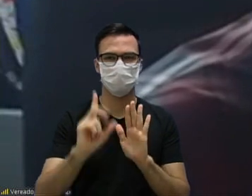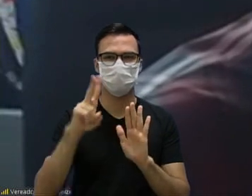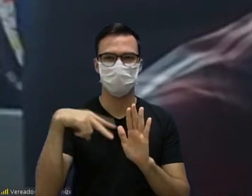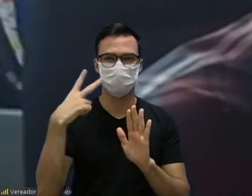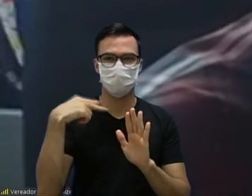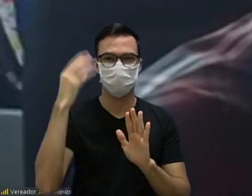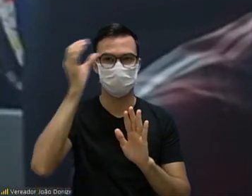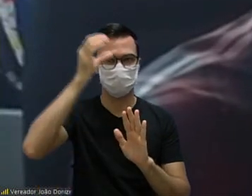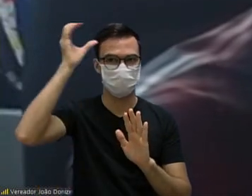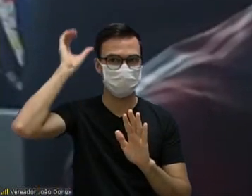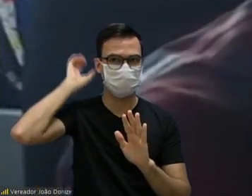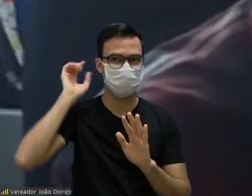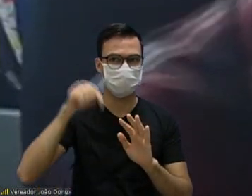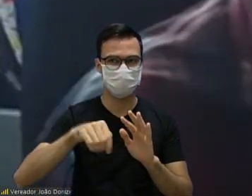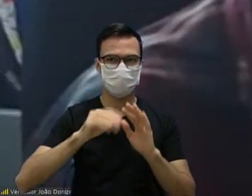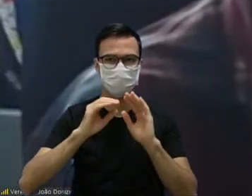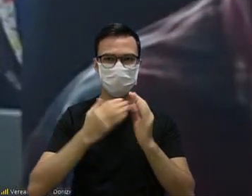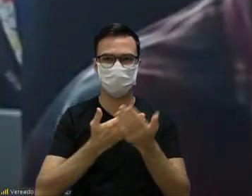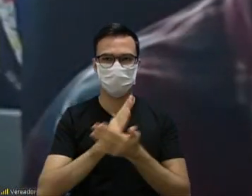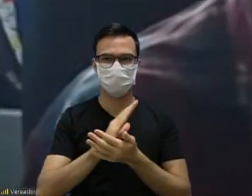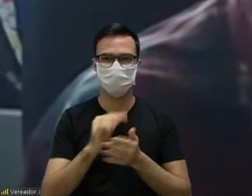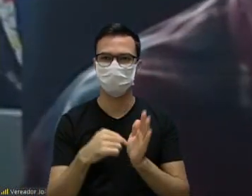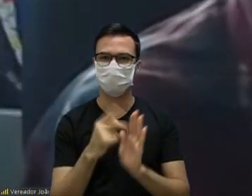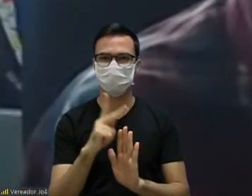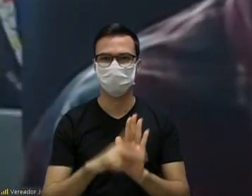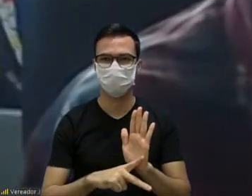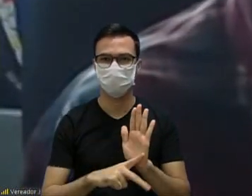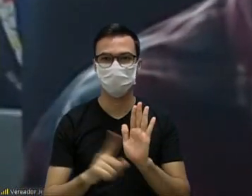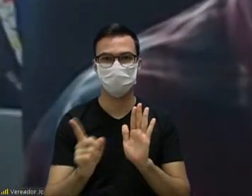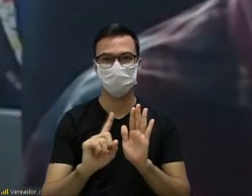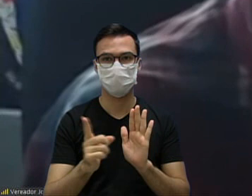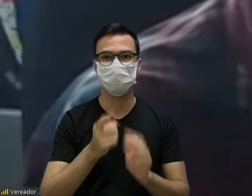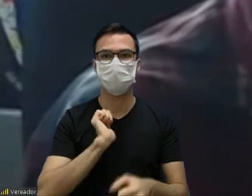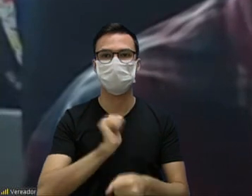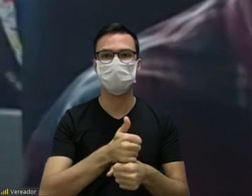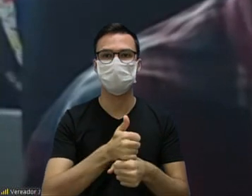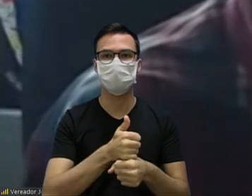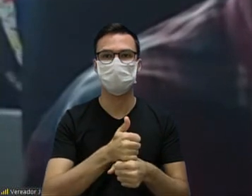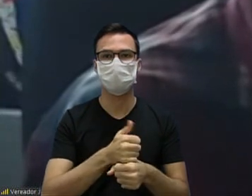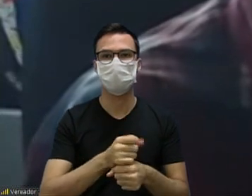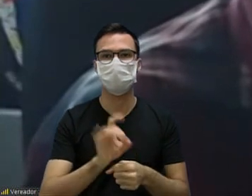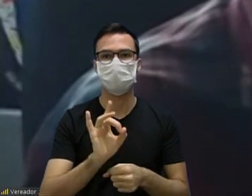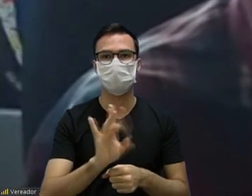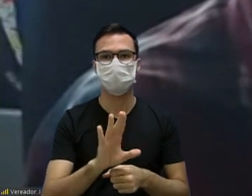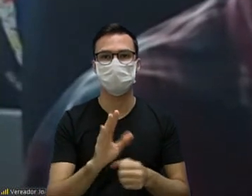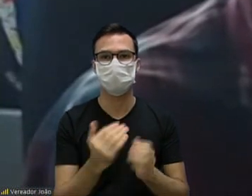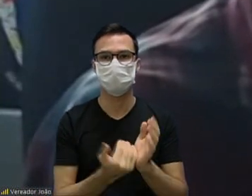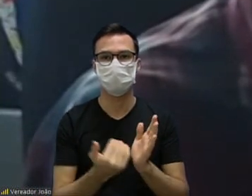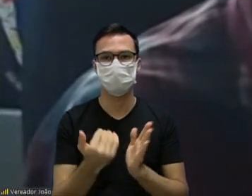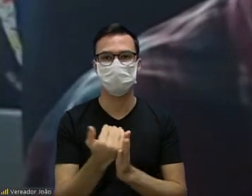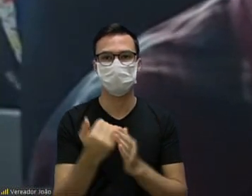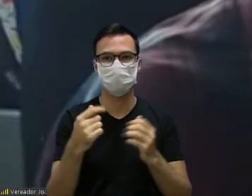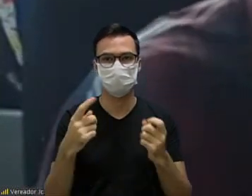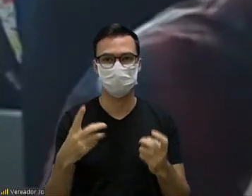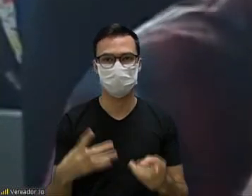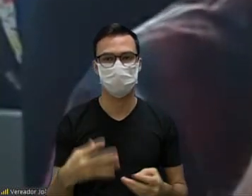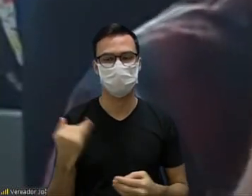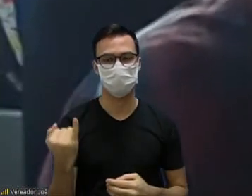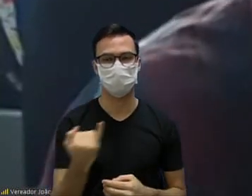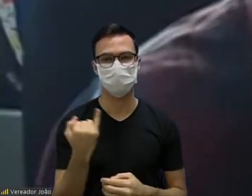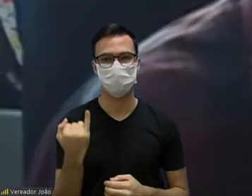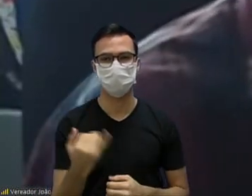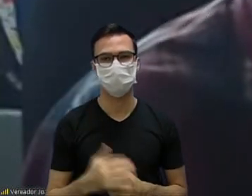Cintia de Almeida que foi aprovado não é um projeto é o substitutivo só para só para a ciência eu acho que é importante